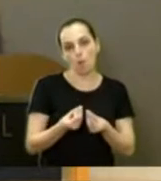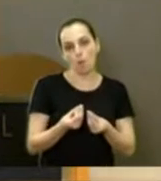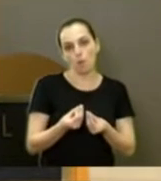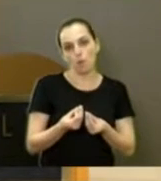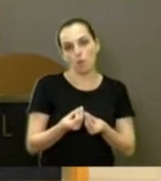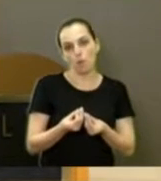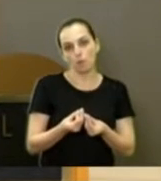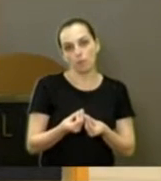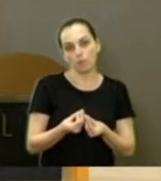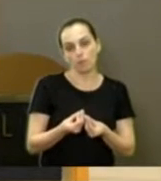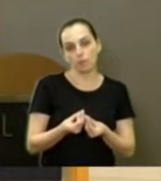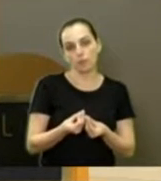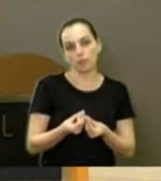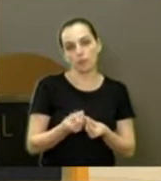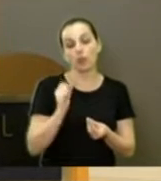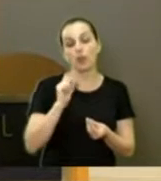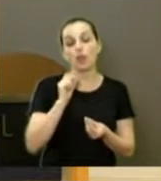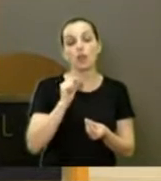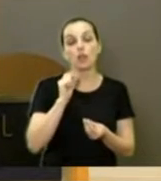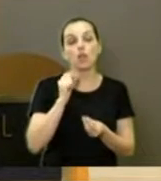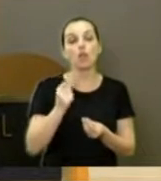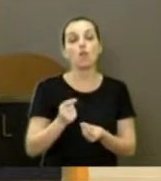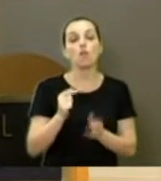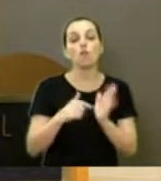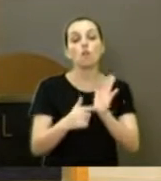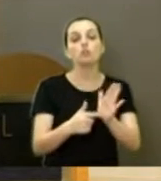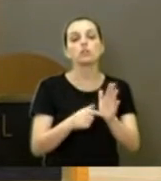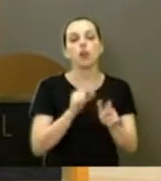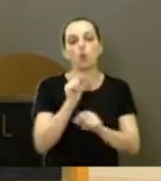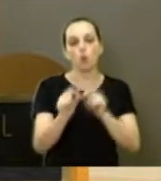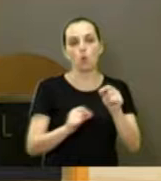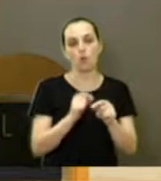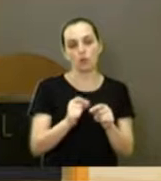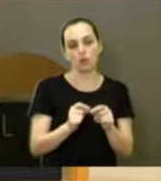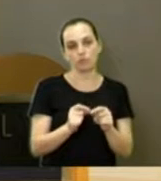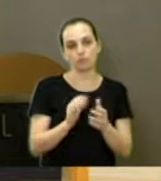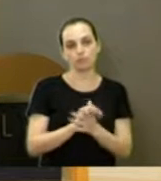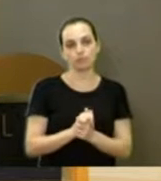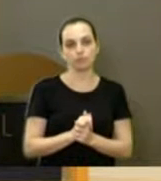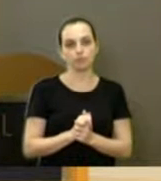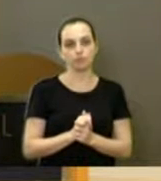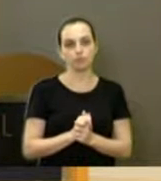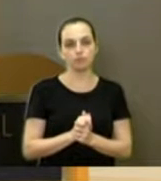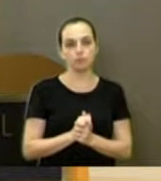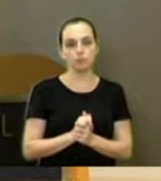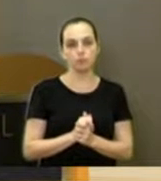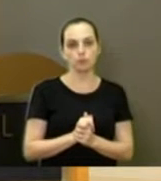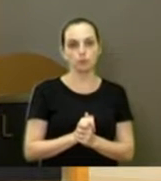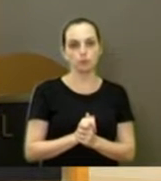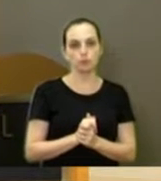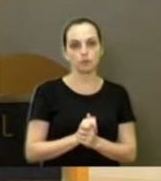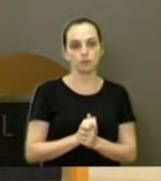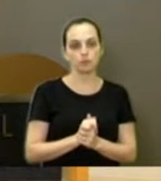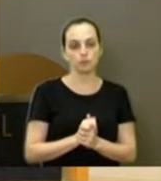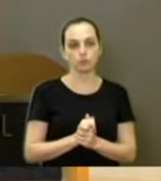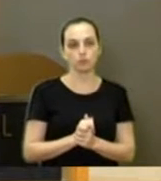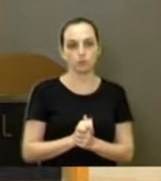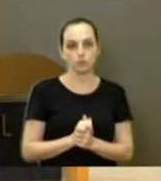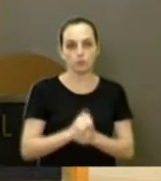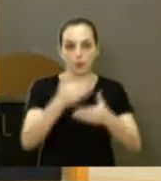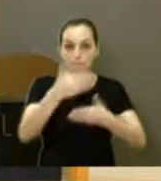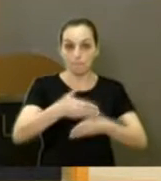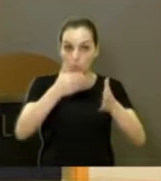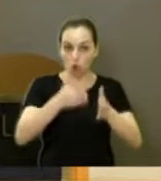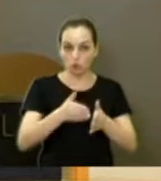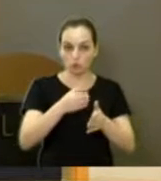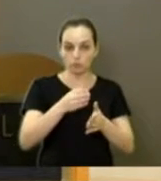pode ir lá, é o caminho. E pior, vou mostrar outra coisa. Se subindo, isso é bloco de tijolo que vocês estão vendo